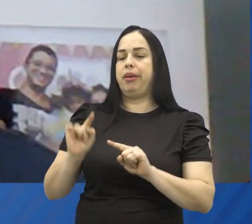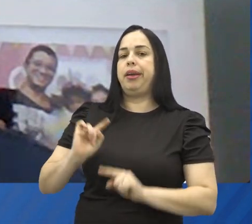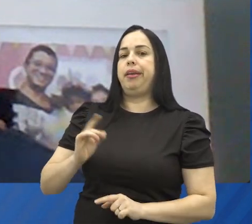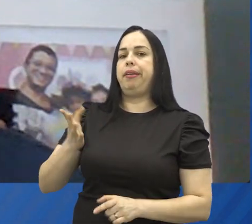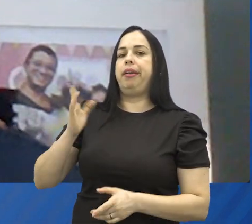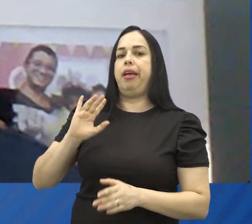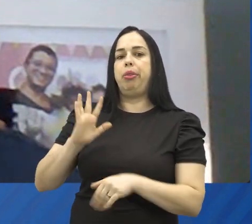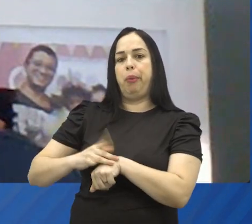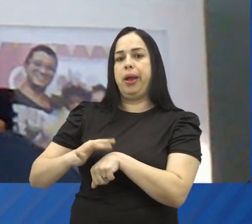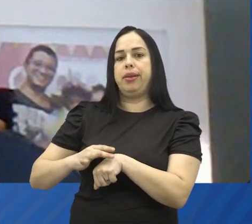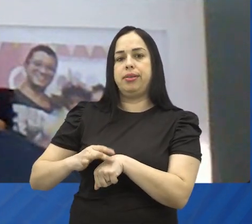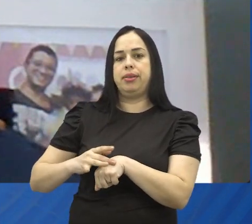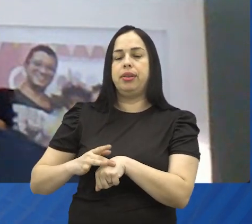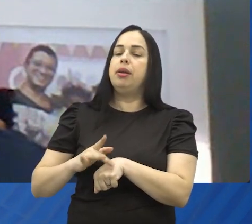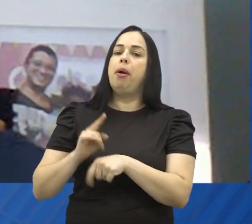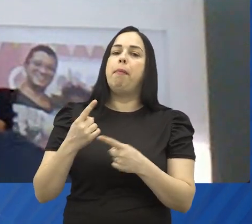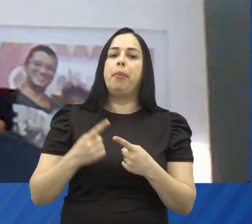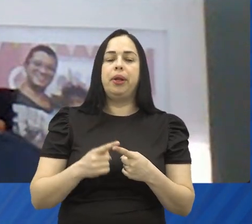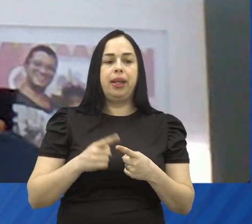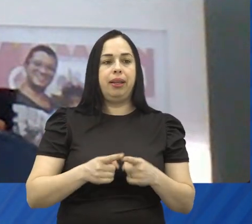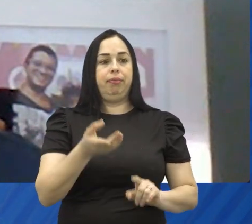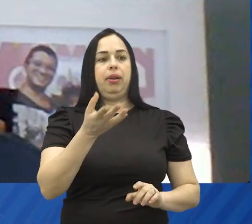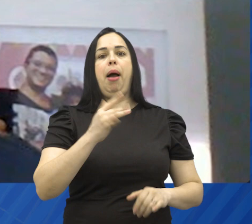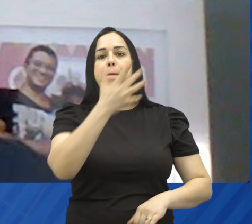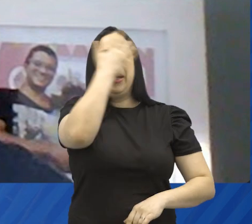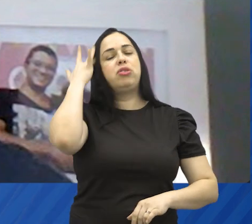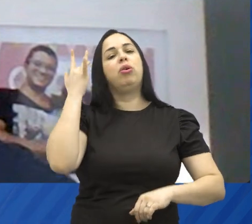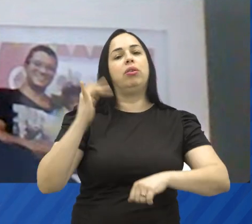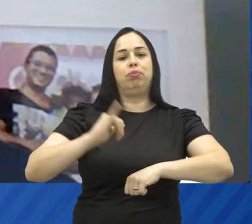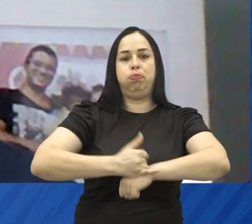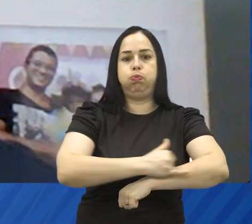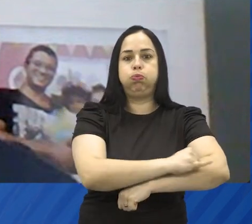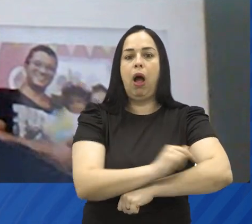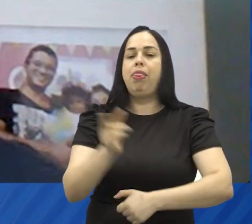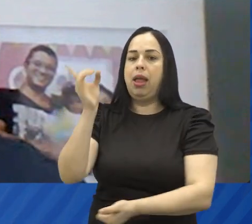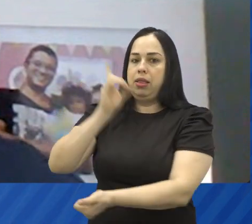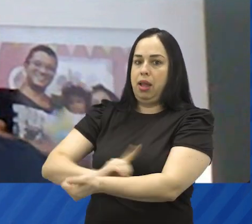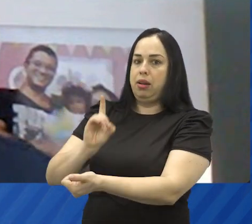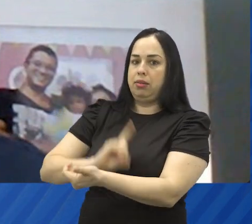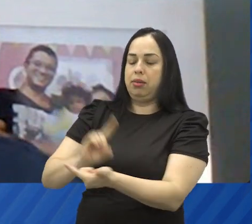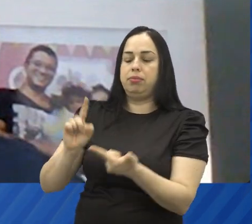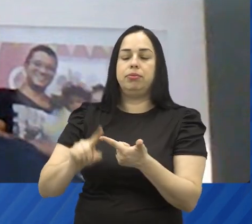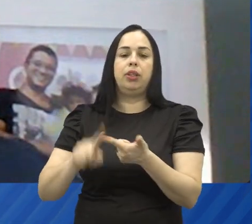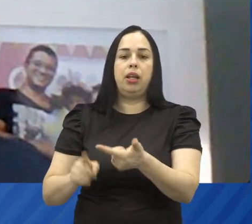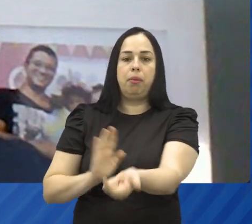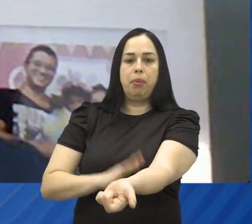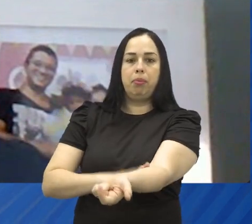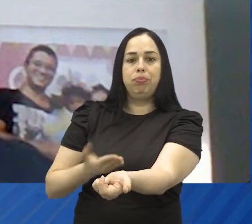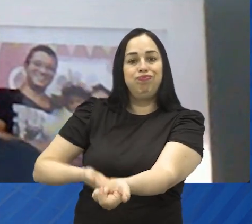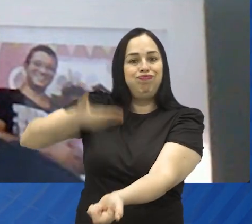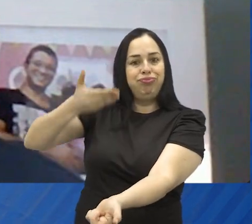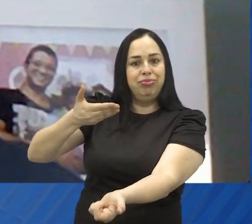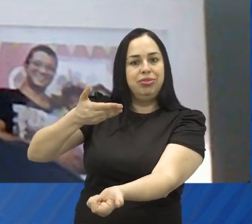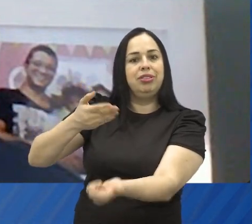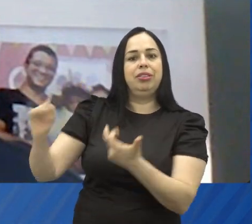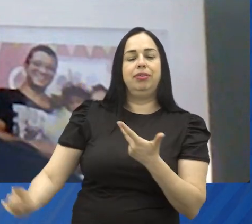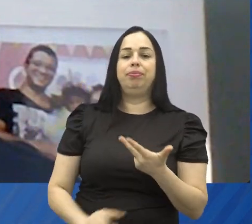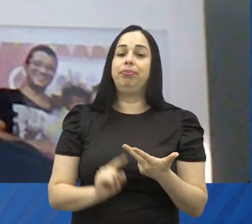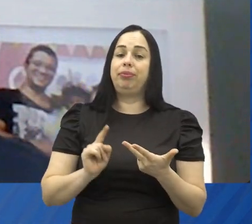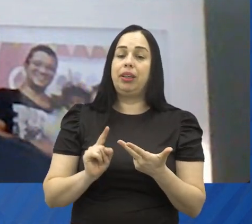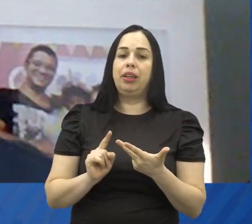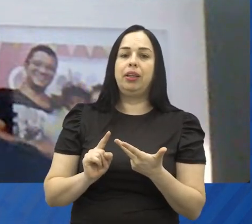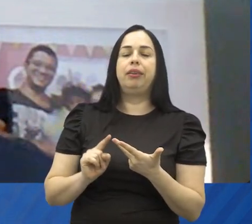plurimetabólica, né? Então, normalmente ela vem acompanhada de diabetes, de hipertensão arterial sistêmica,